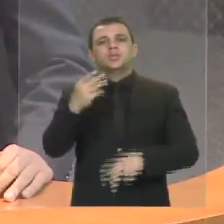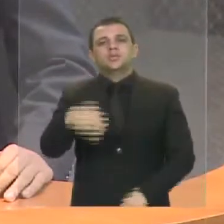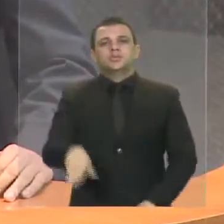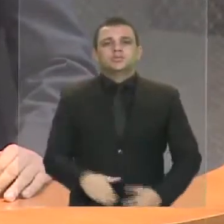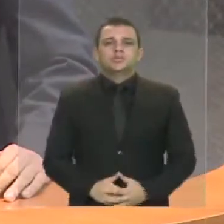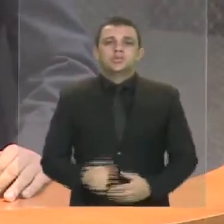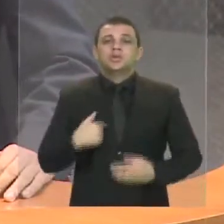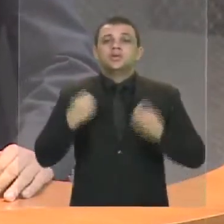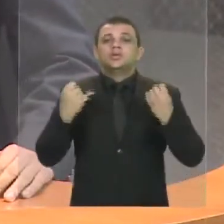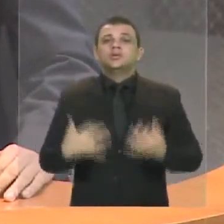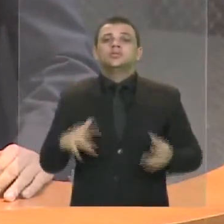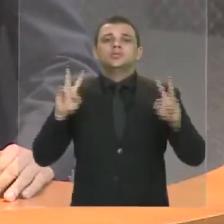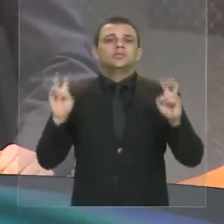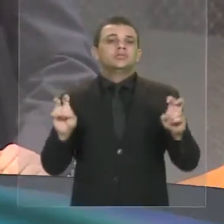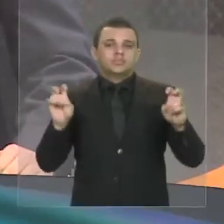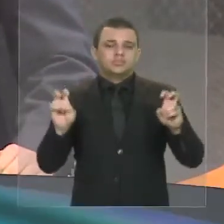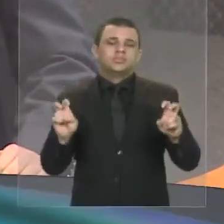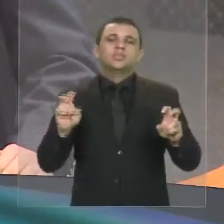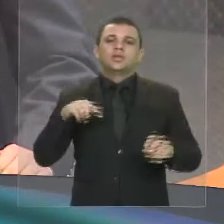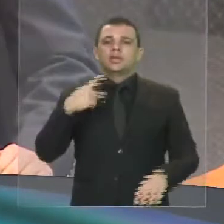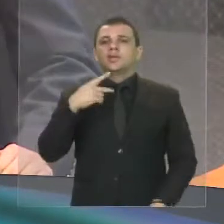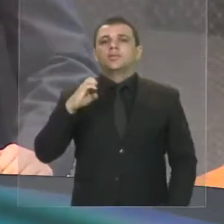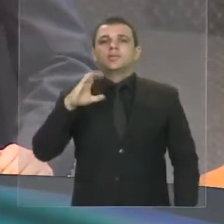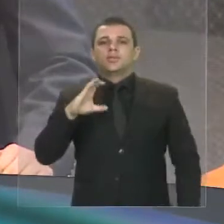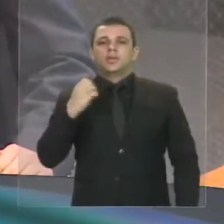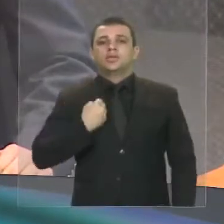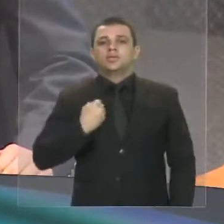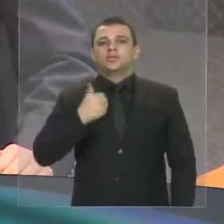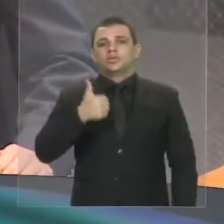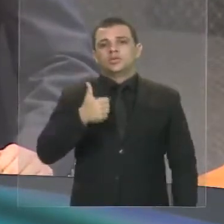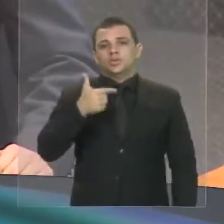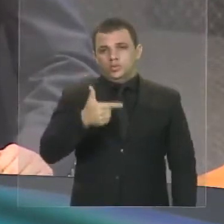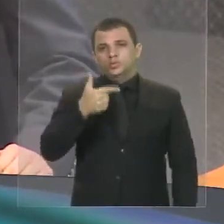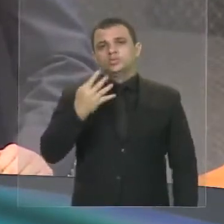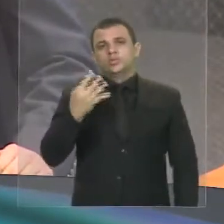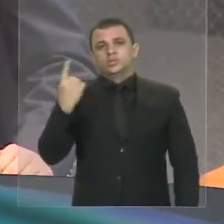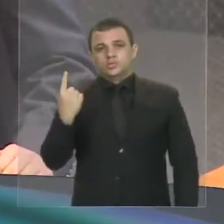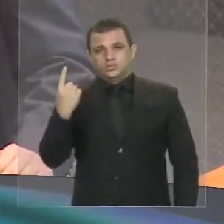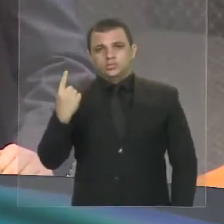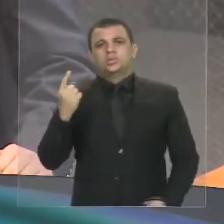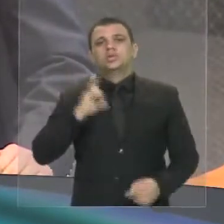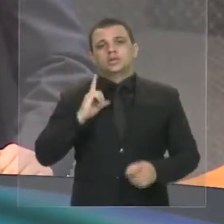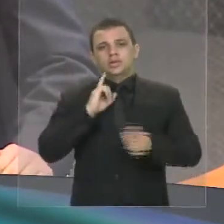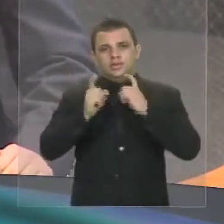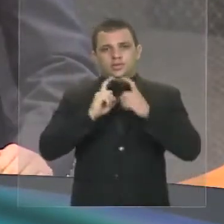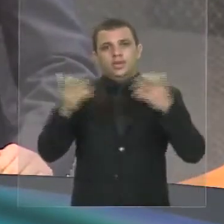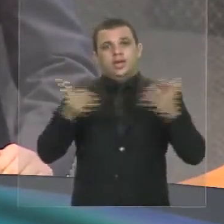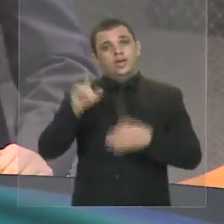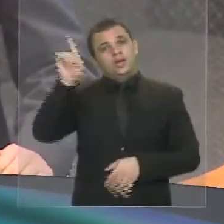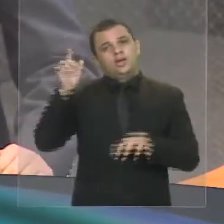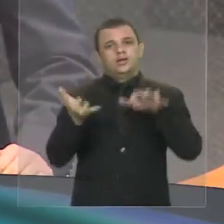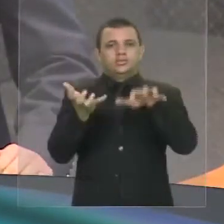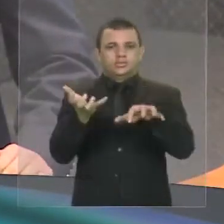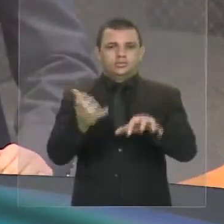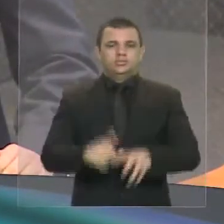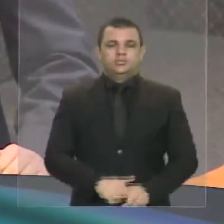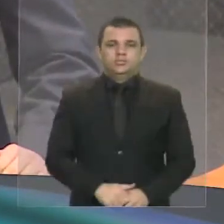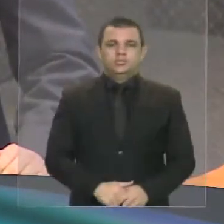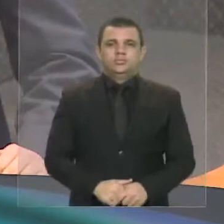sobre a PEC 241 que está sendo debatida no Congresso Nacional.